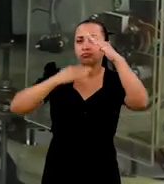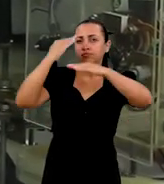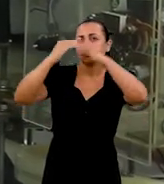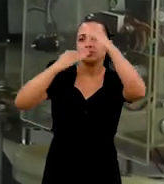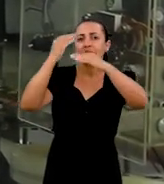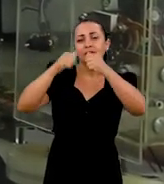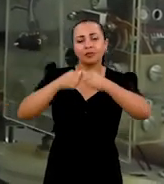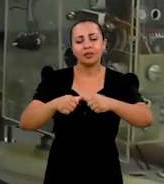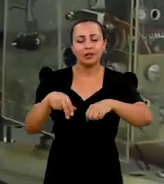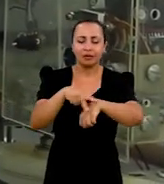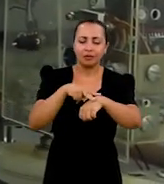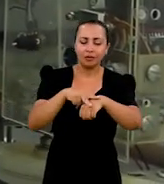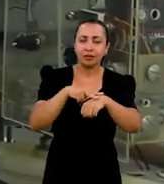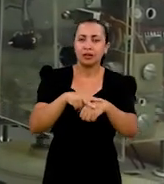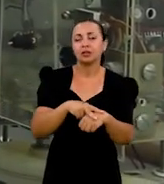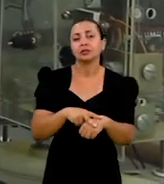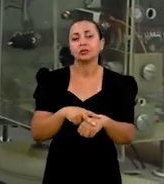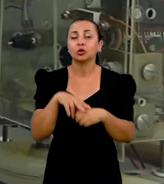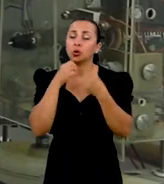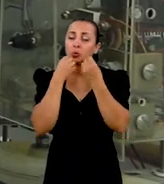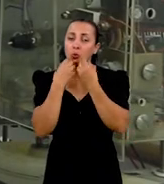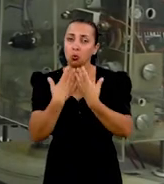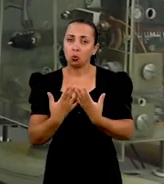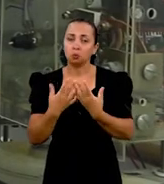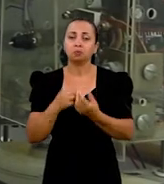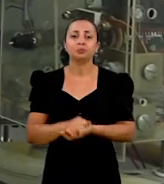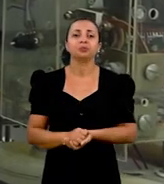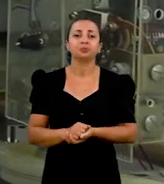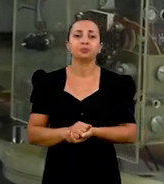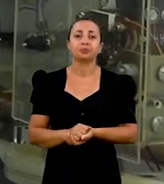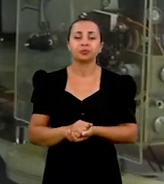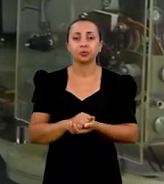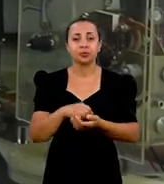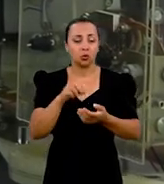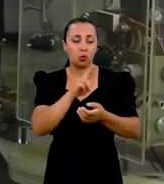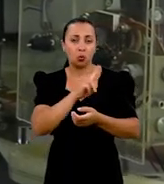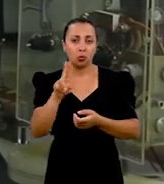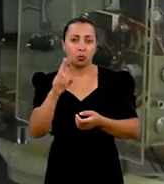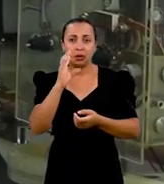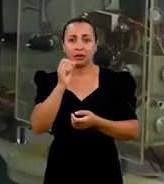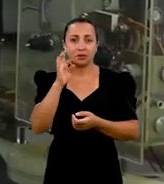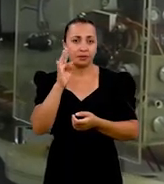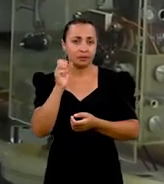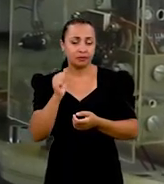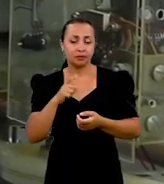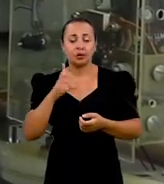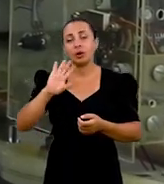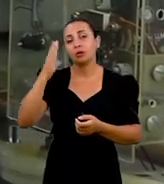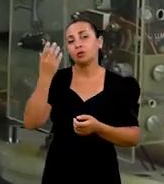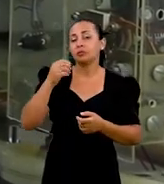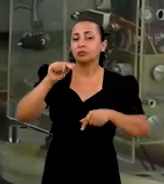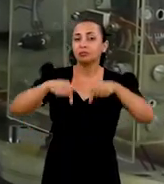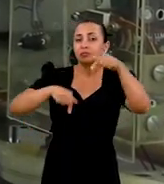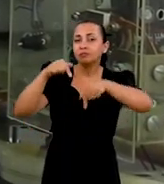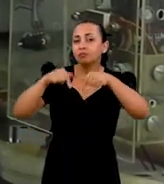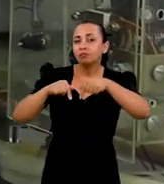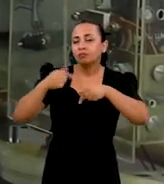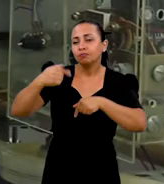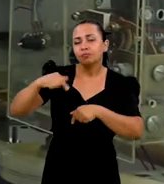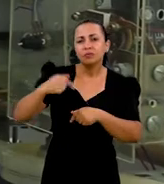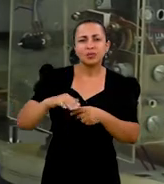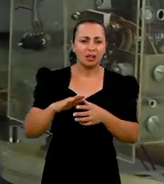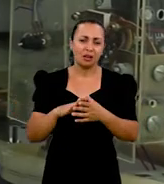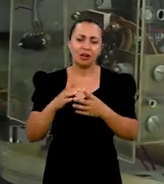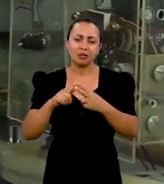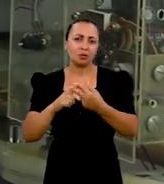porque o processo, de fato, se torne verde, totalmente sustentável. Nesse material, denominado catalisador, vão ocorrer reações químicas de